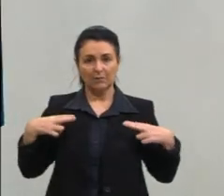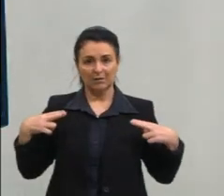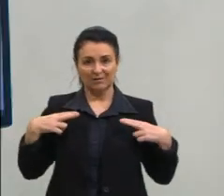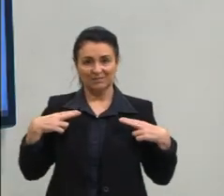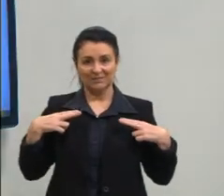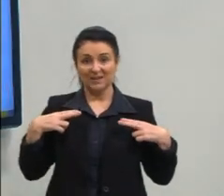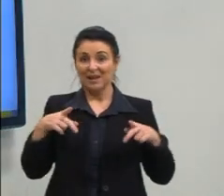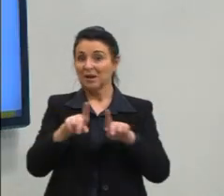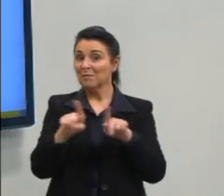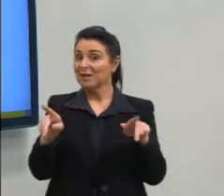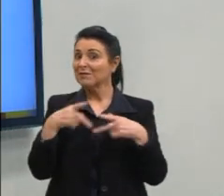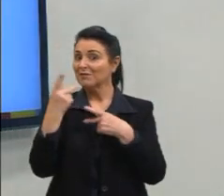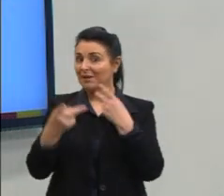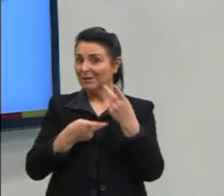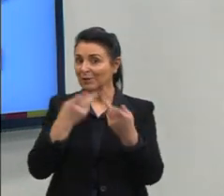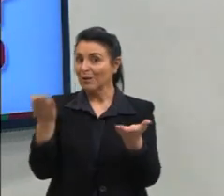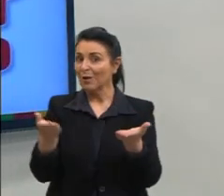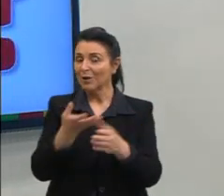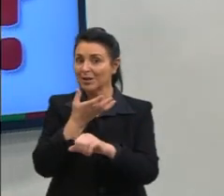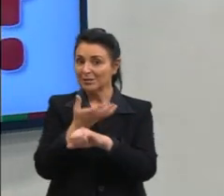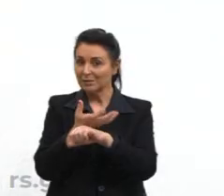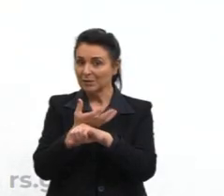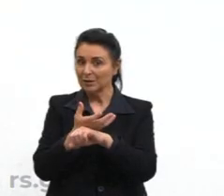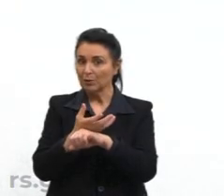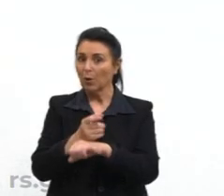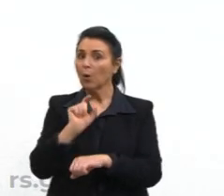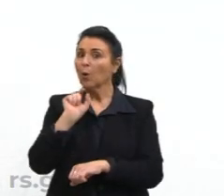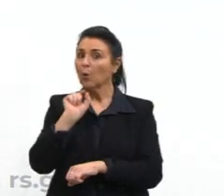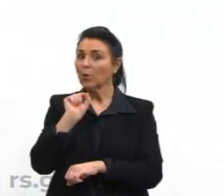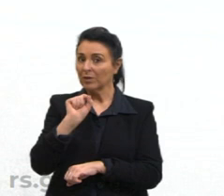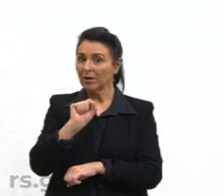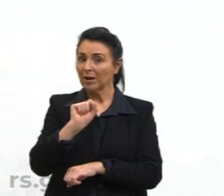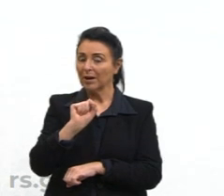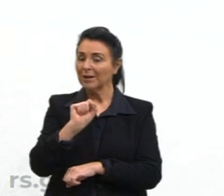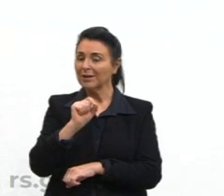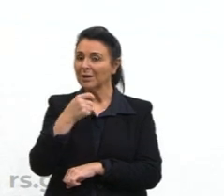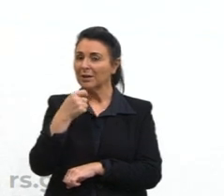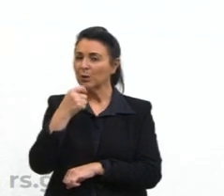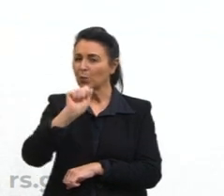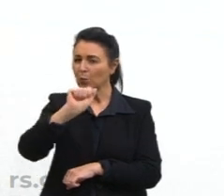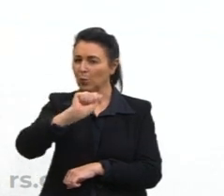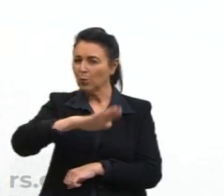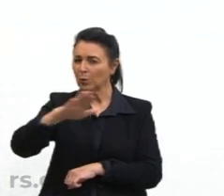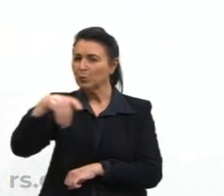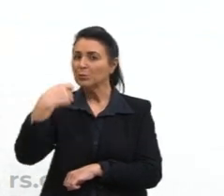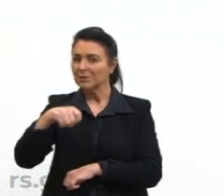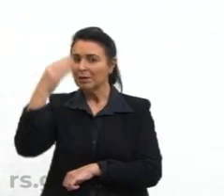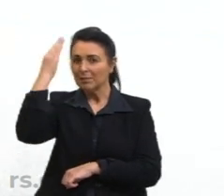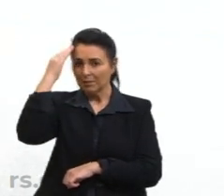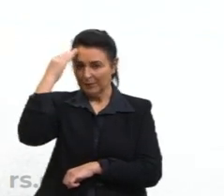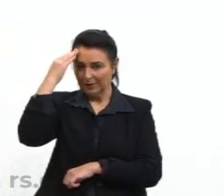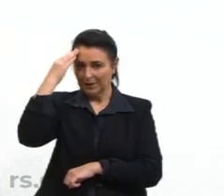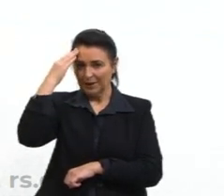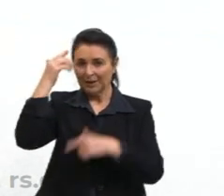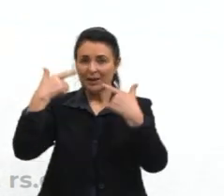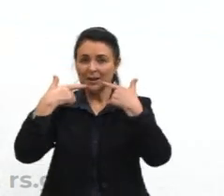componente curricular, que ele espera do aluno quando se refere à língua espanhola?